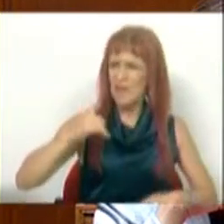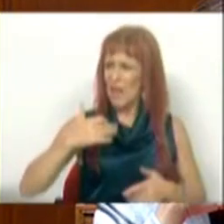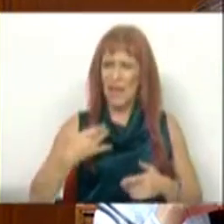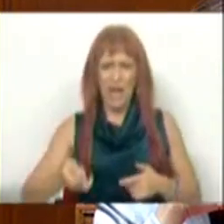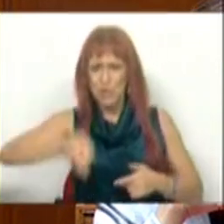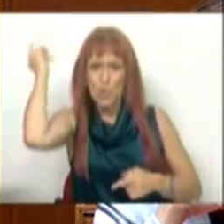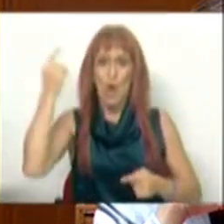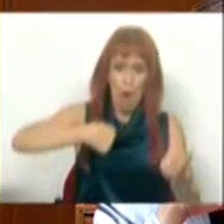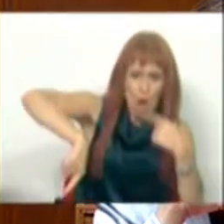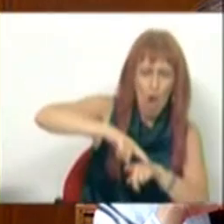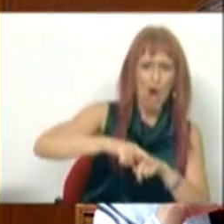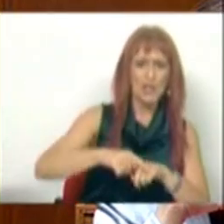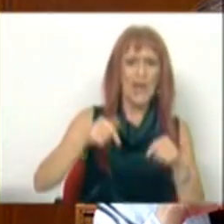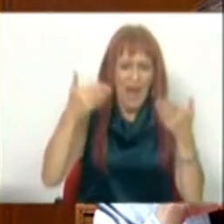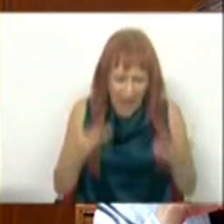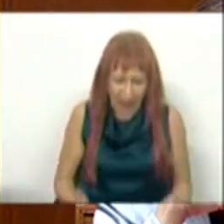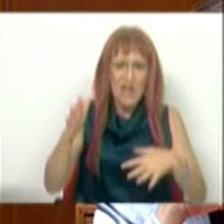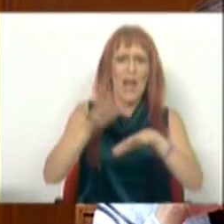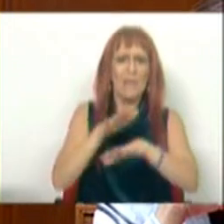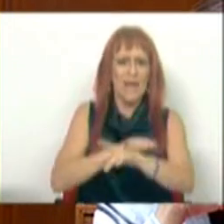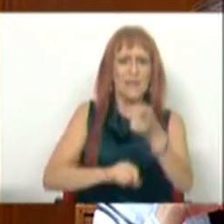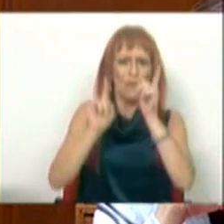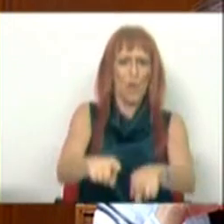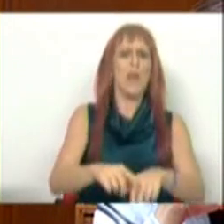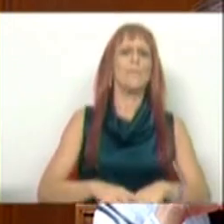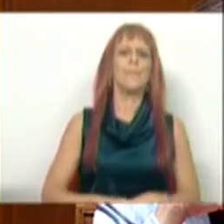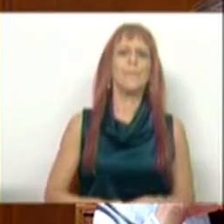CDS, fomos nós e foi esta administração.